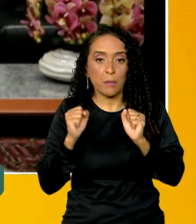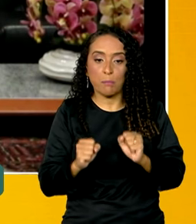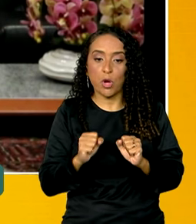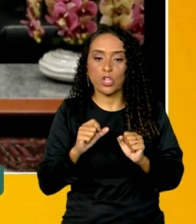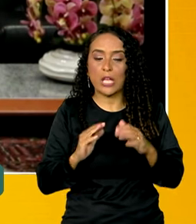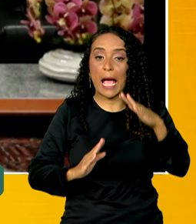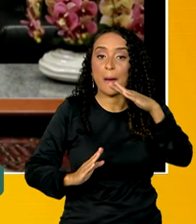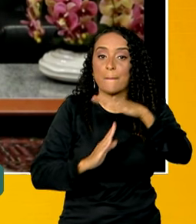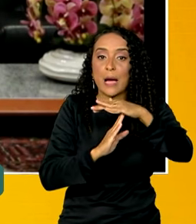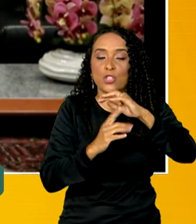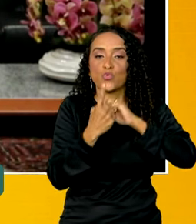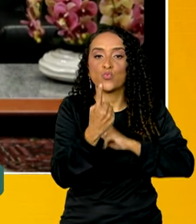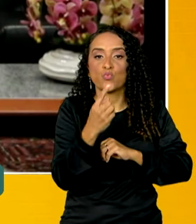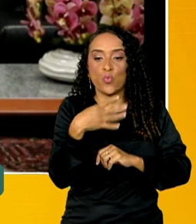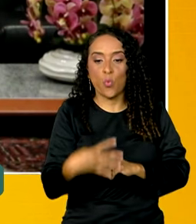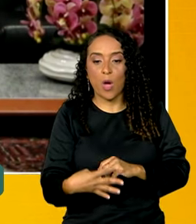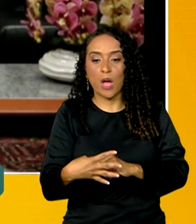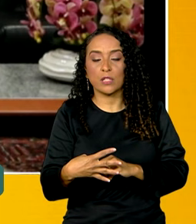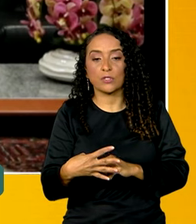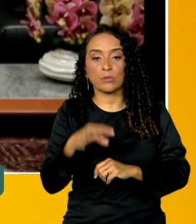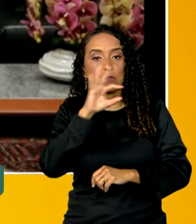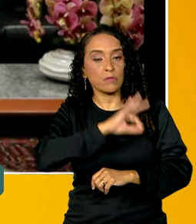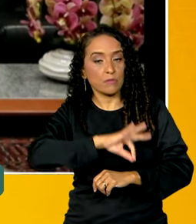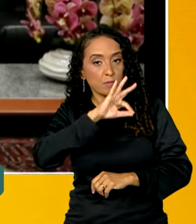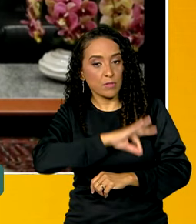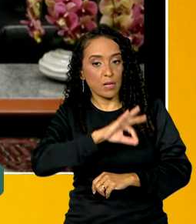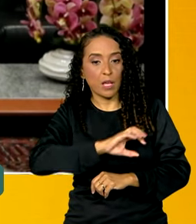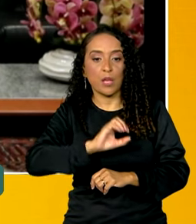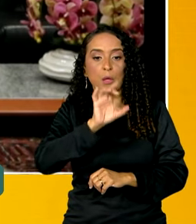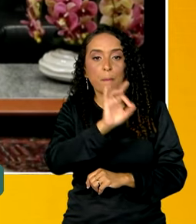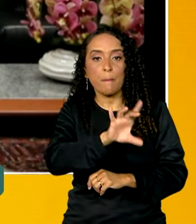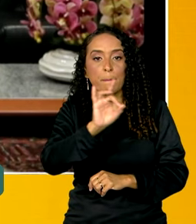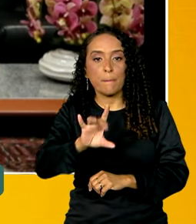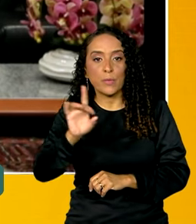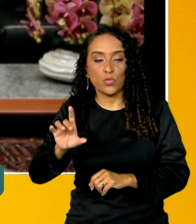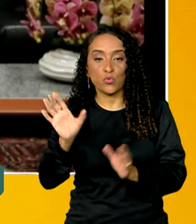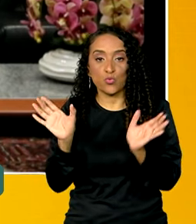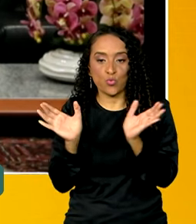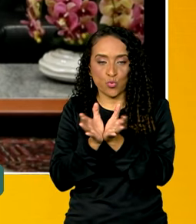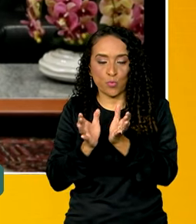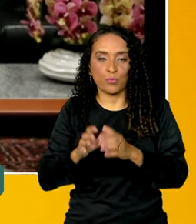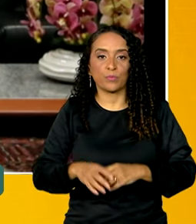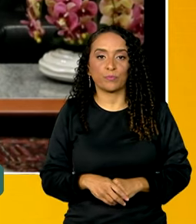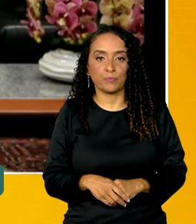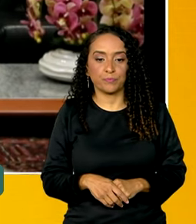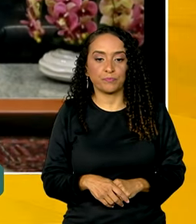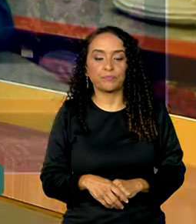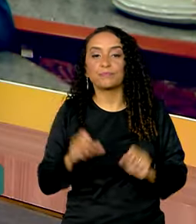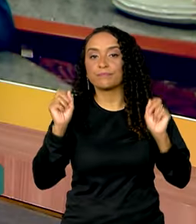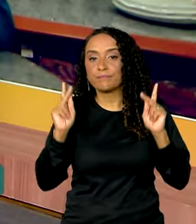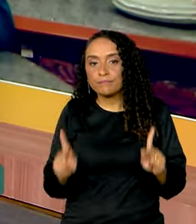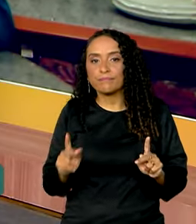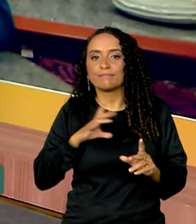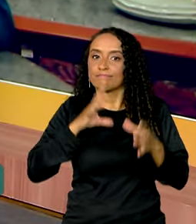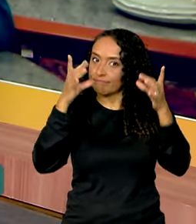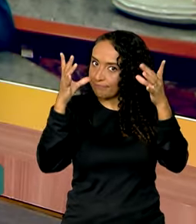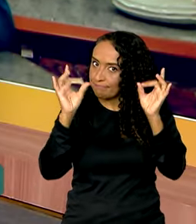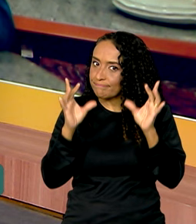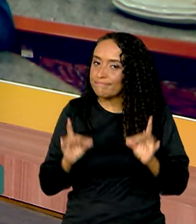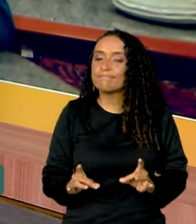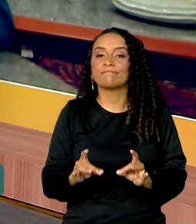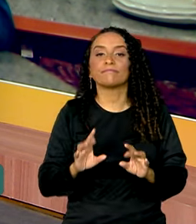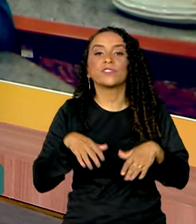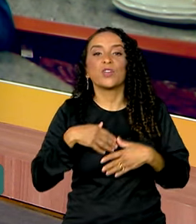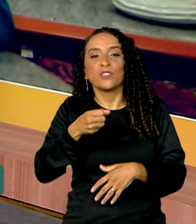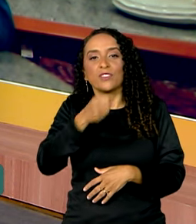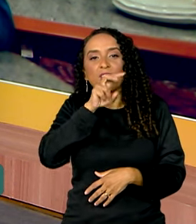ser de, no máximo, um quarto do salário mínimo por pessoa do grupo. Ok, muitos detalhes mesmo. Eu